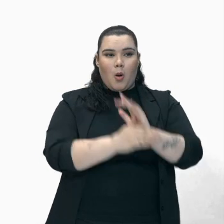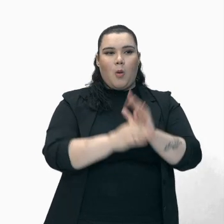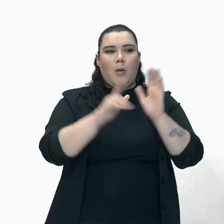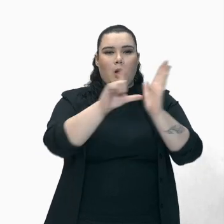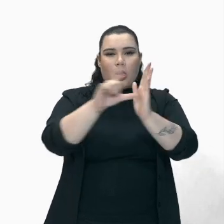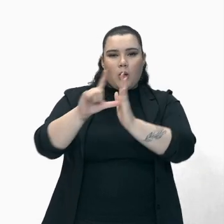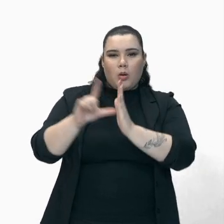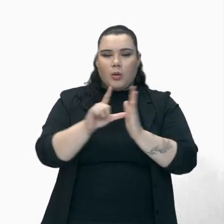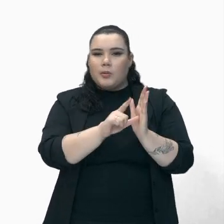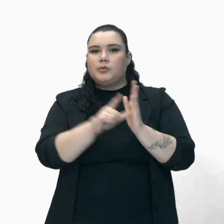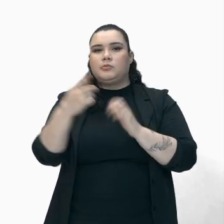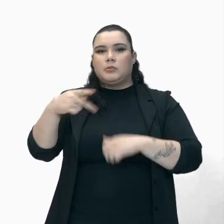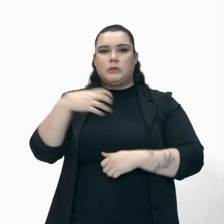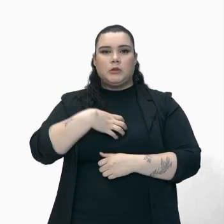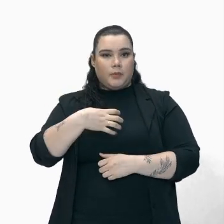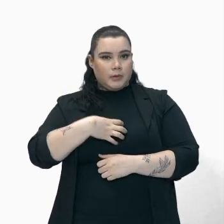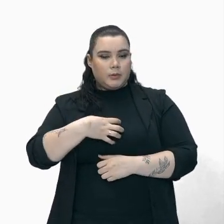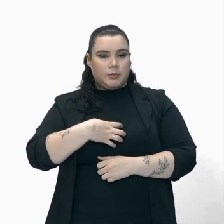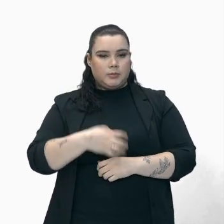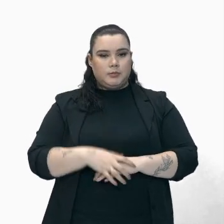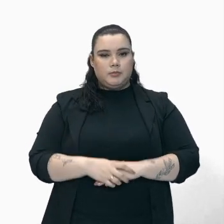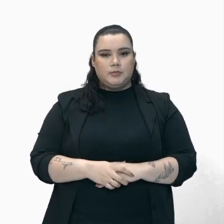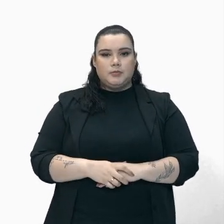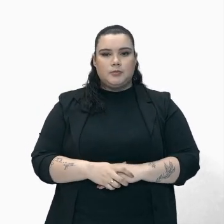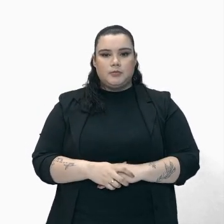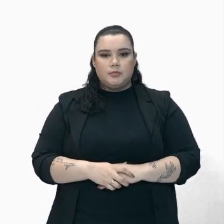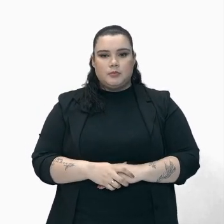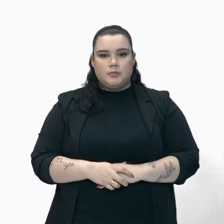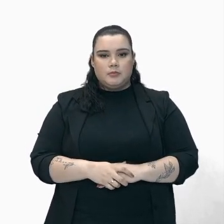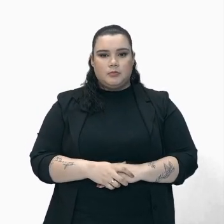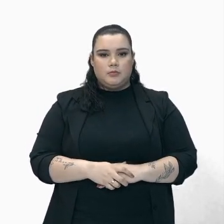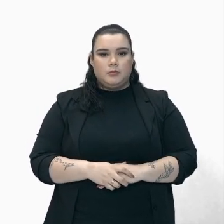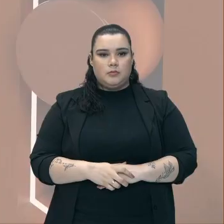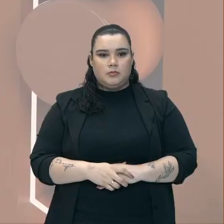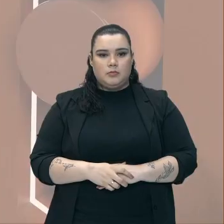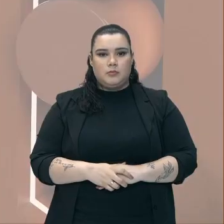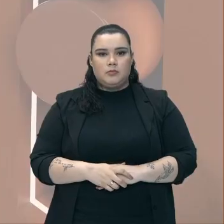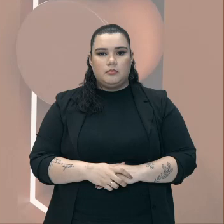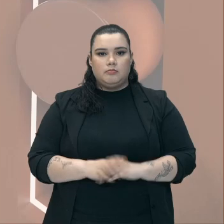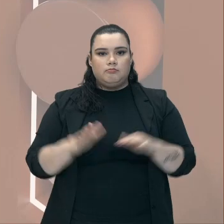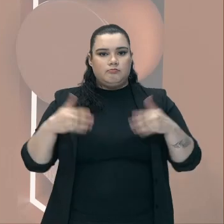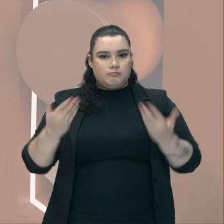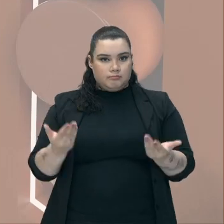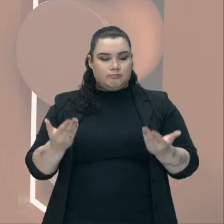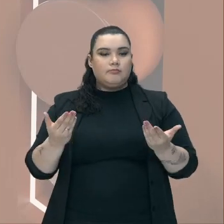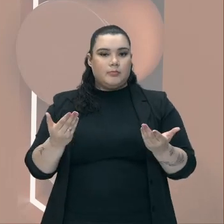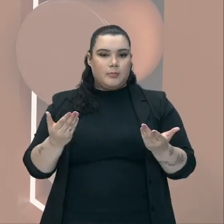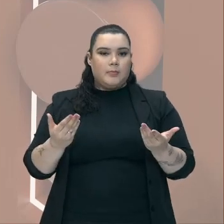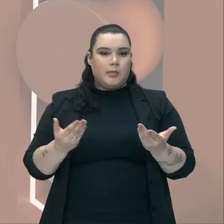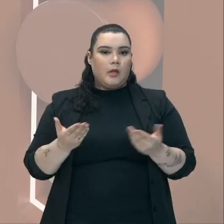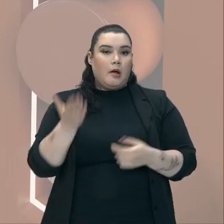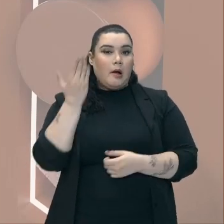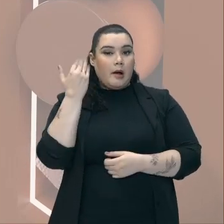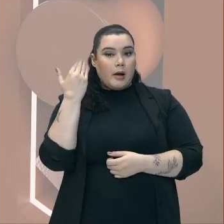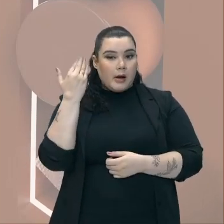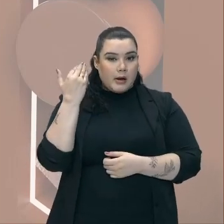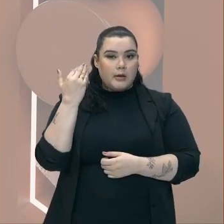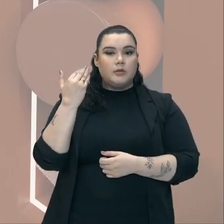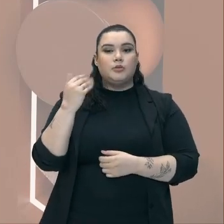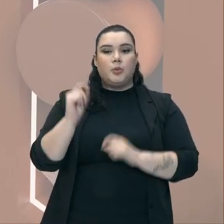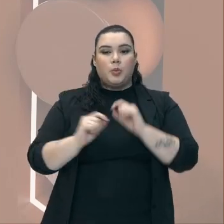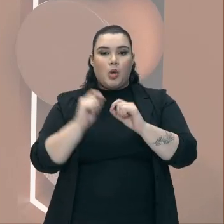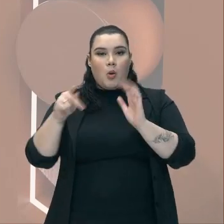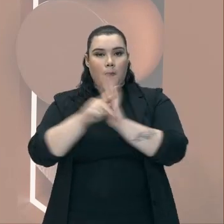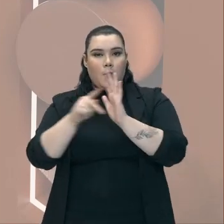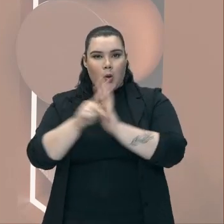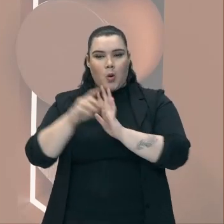Nos comércios De Salvador Voltando para mim aqui galera Ao contrário Do que ocorreu Lá na Inconfidência